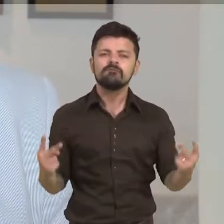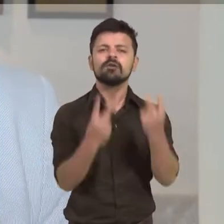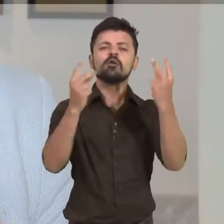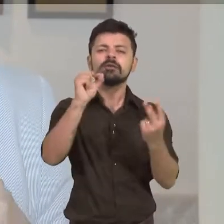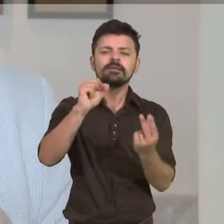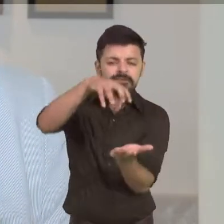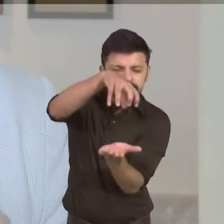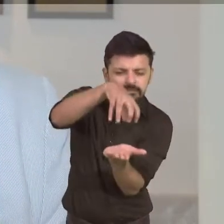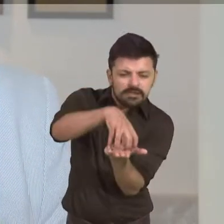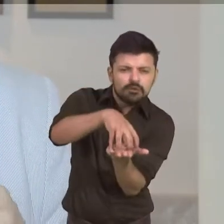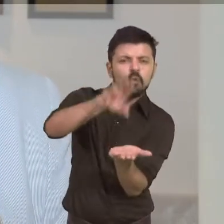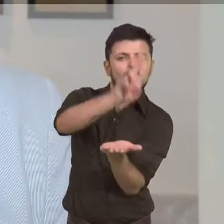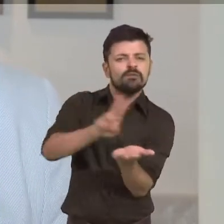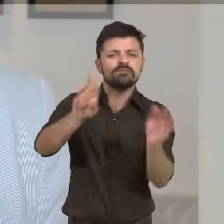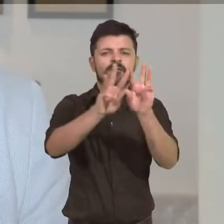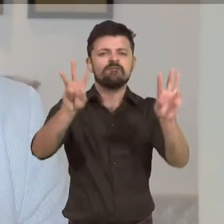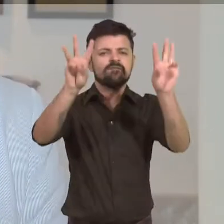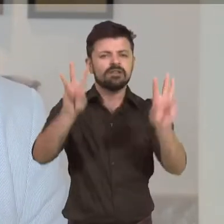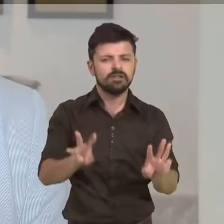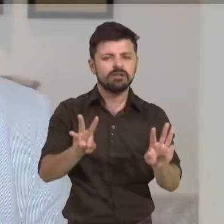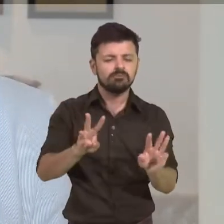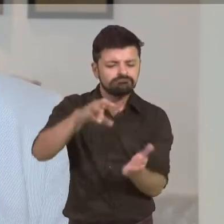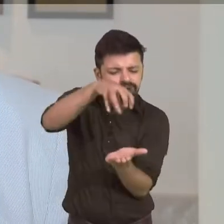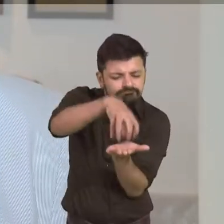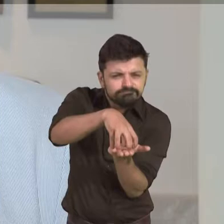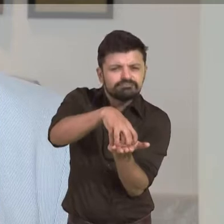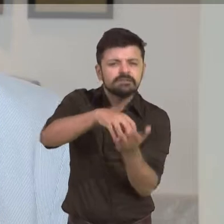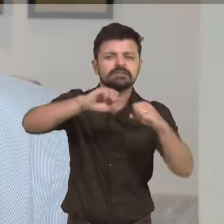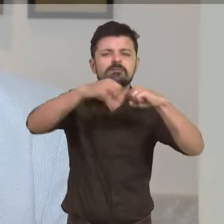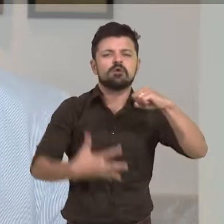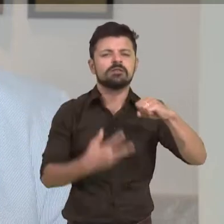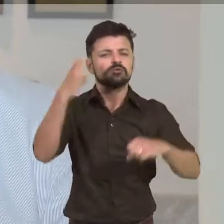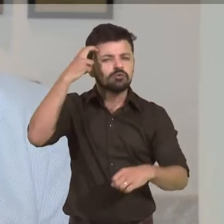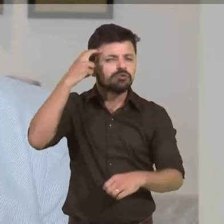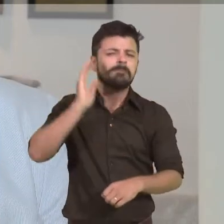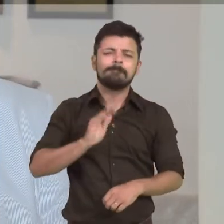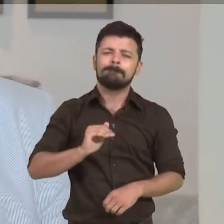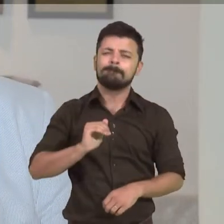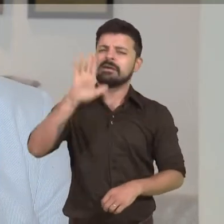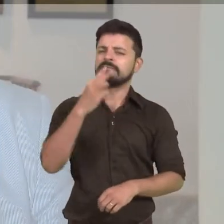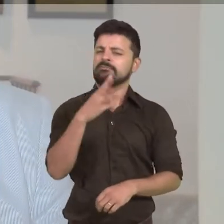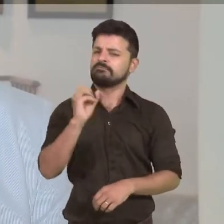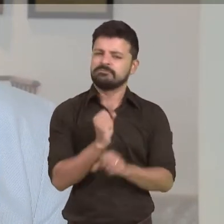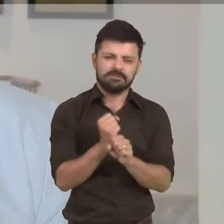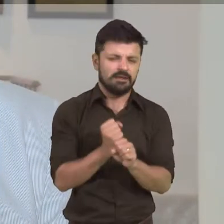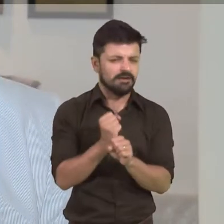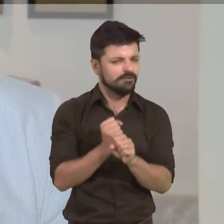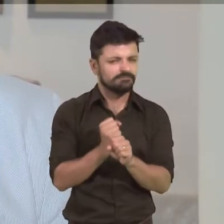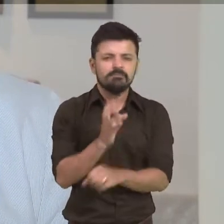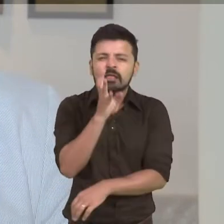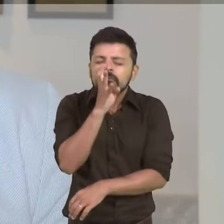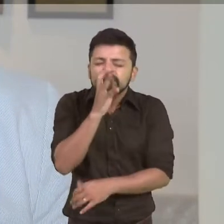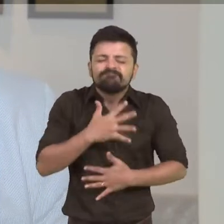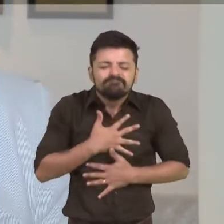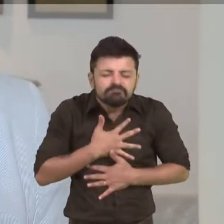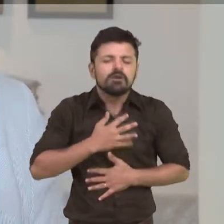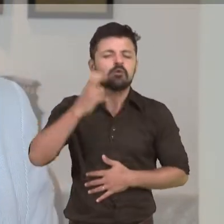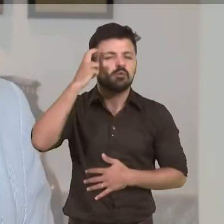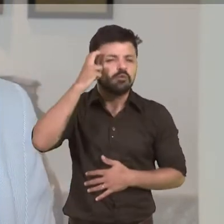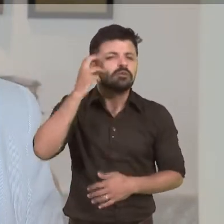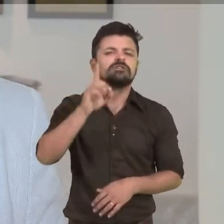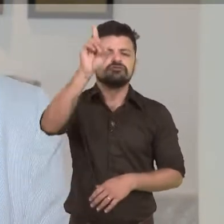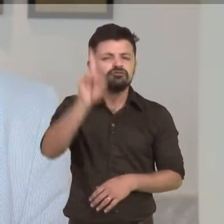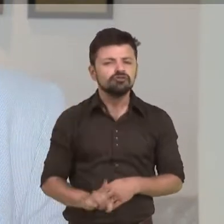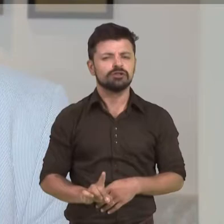também a cultura democrática interna da nossa instituição, que já dura mais de três décadas. De termos esse apreço por uma